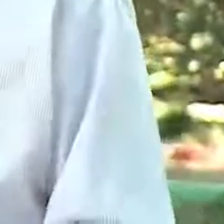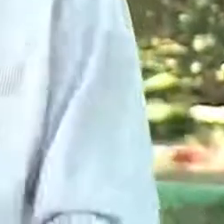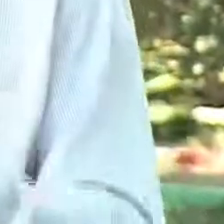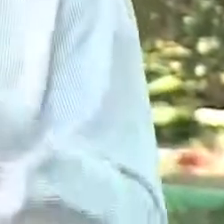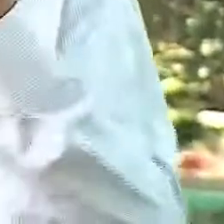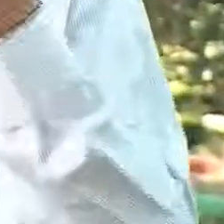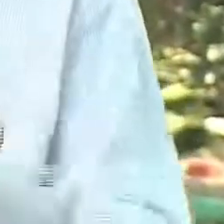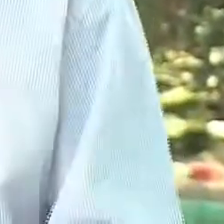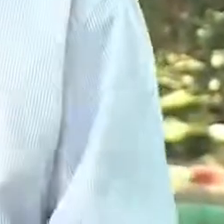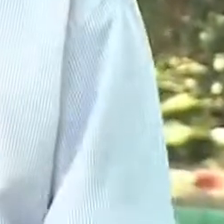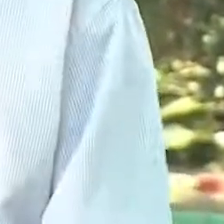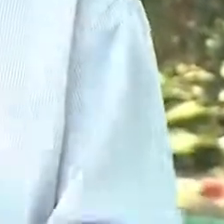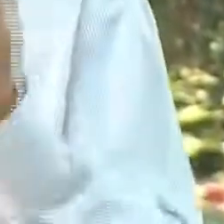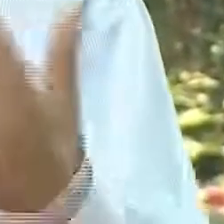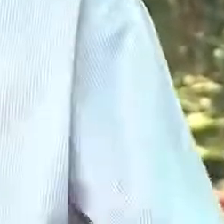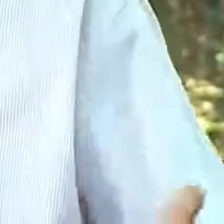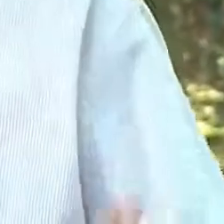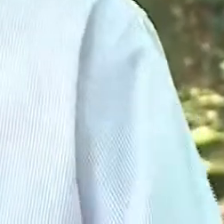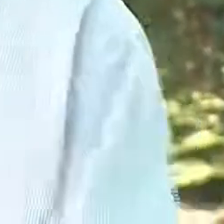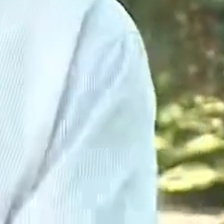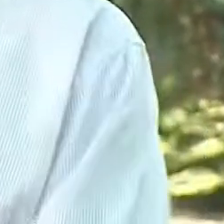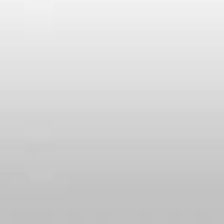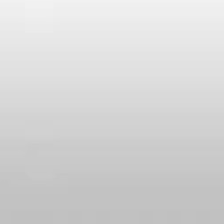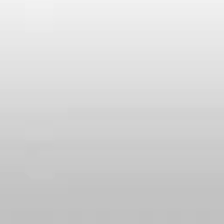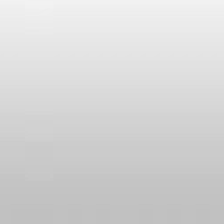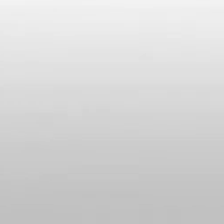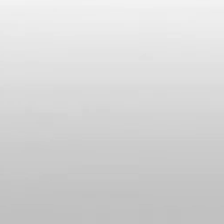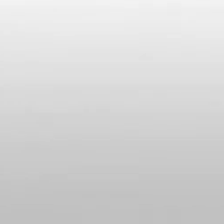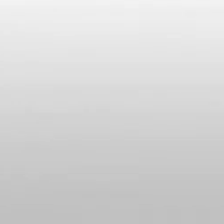muito bom de trabalhar, porque aqui pode-se fazer e fazemos.